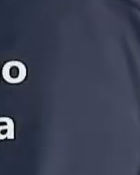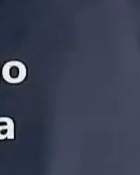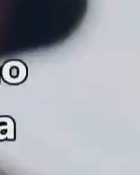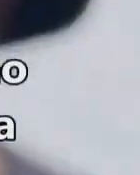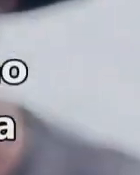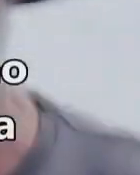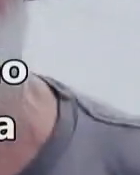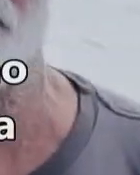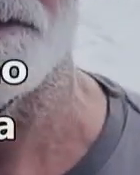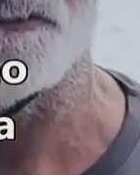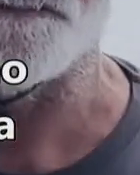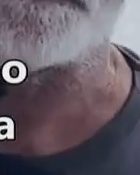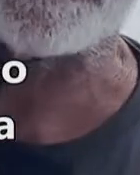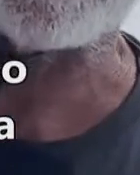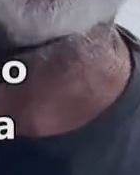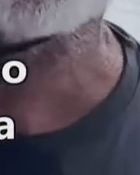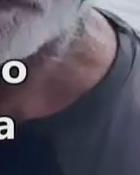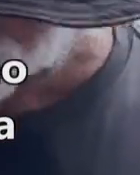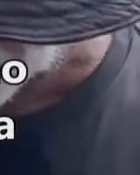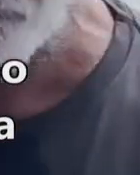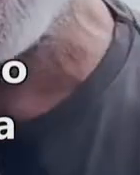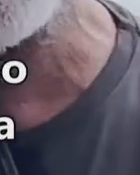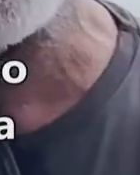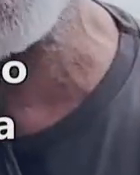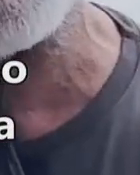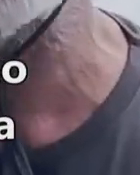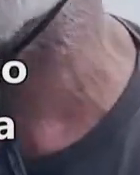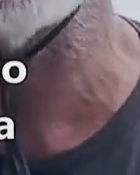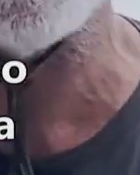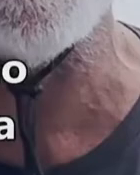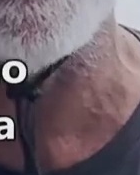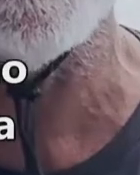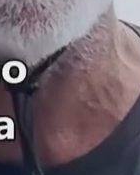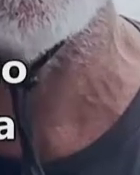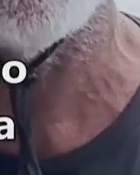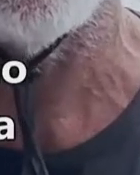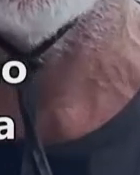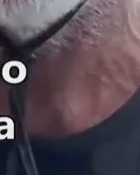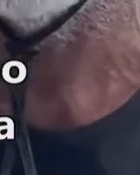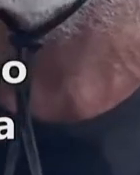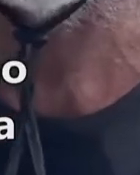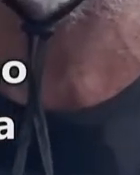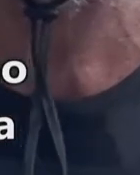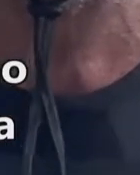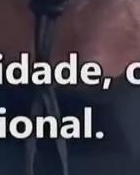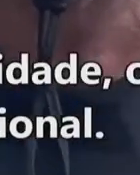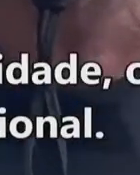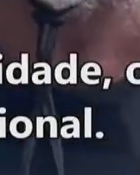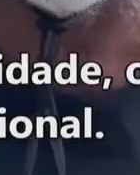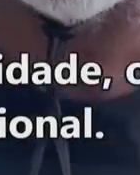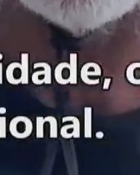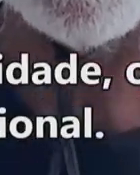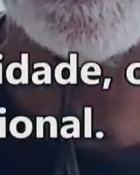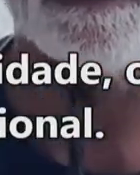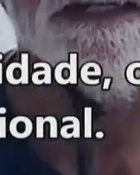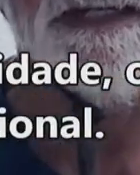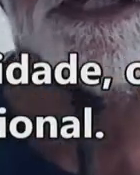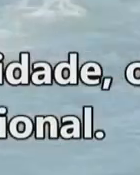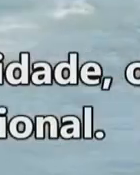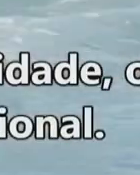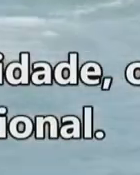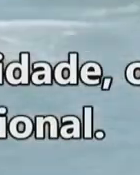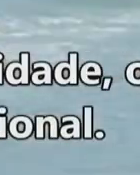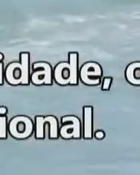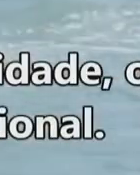prática estamos observando benefícios no desenvolvimento da biodiversidade marinha e perspectiva de grande